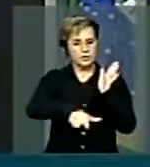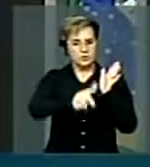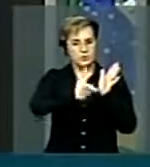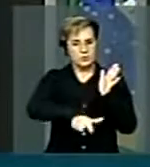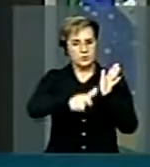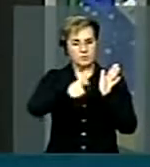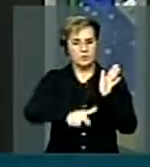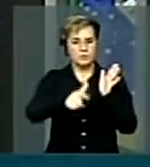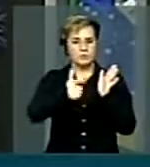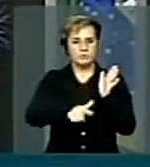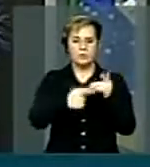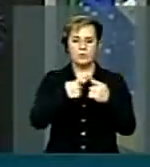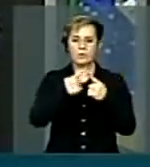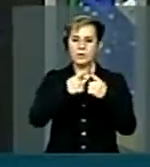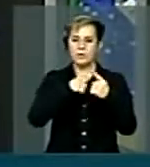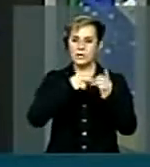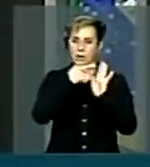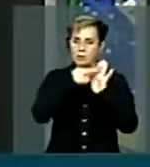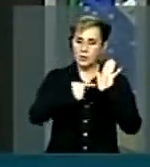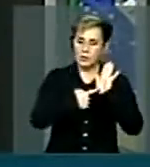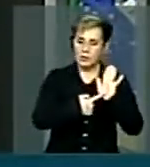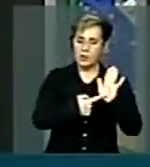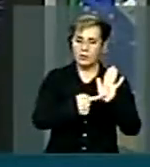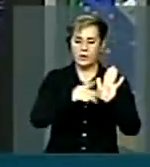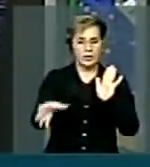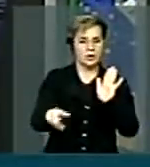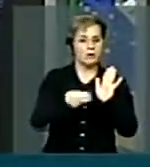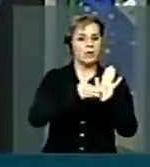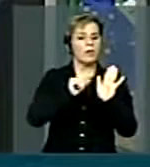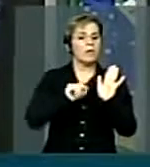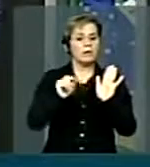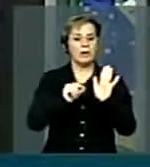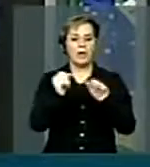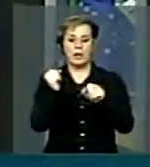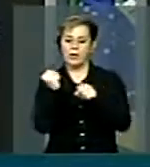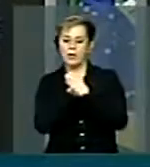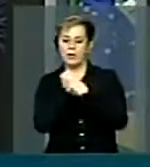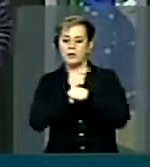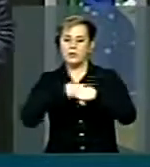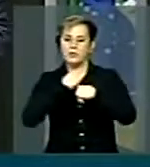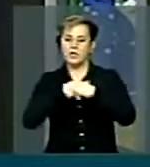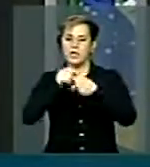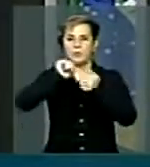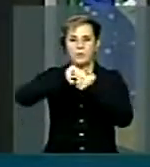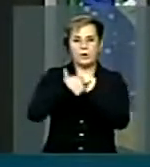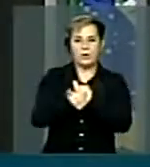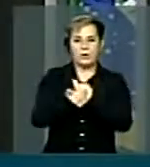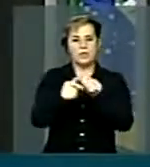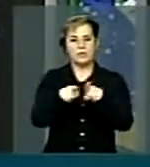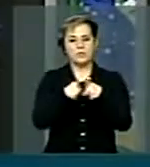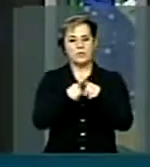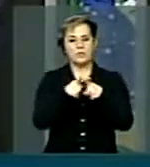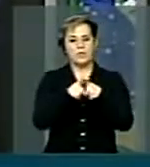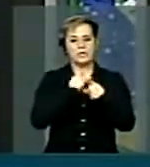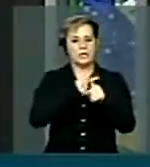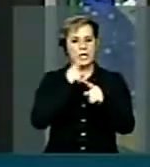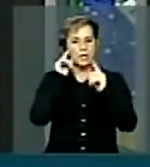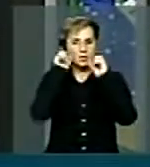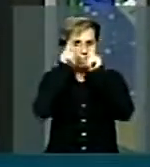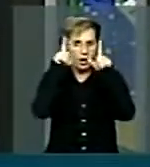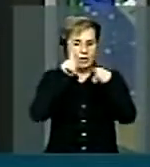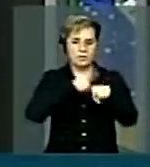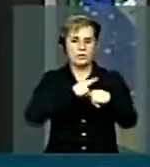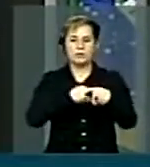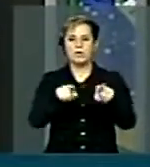normativa, aonde se coloca lá a obra no prazo adequado, a obra está em atenção, a